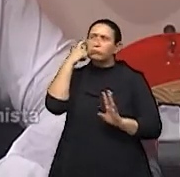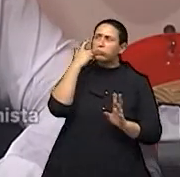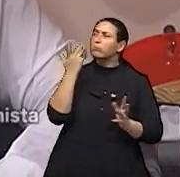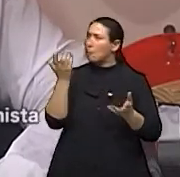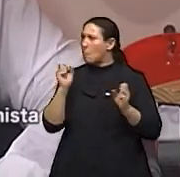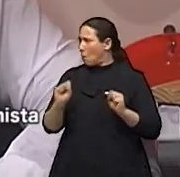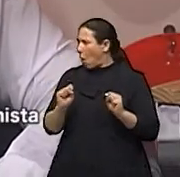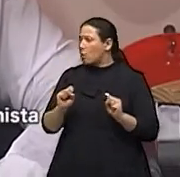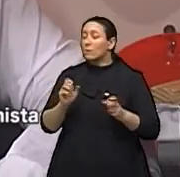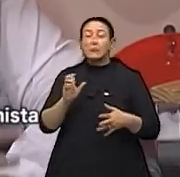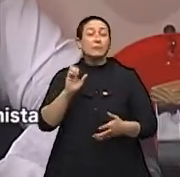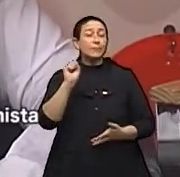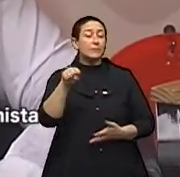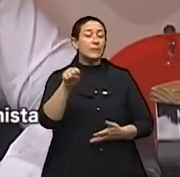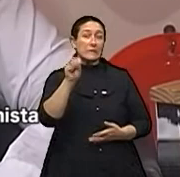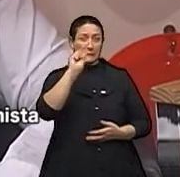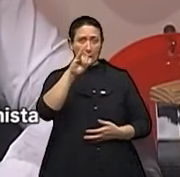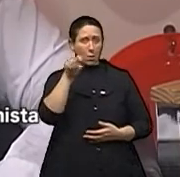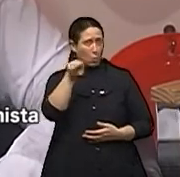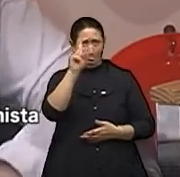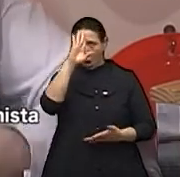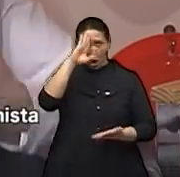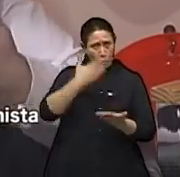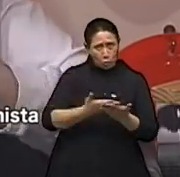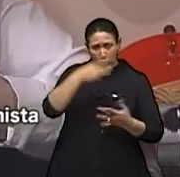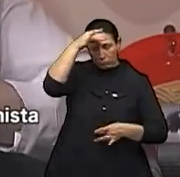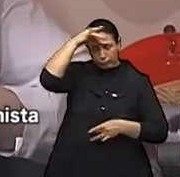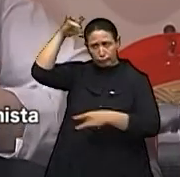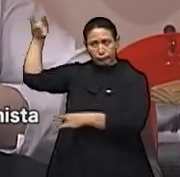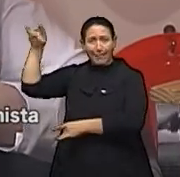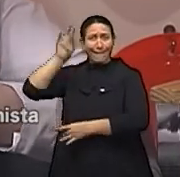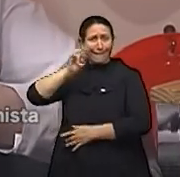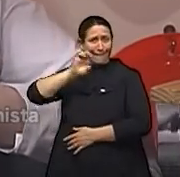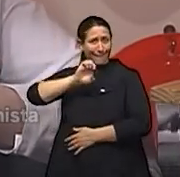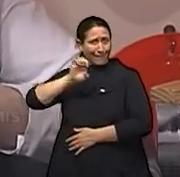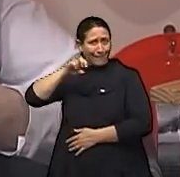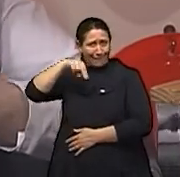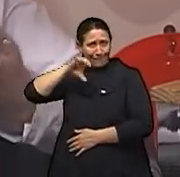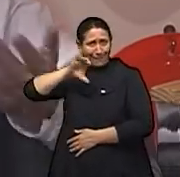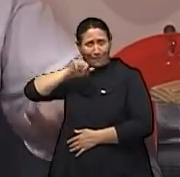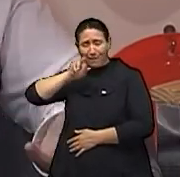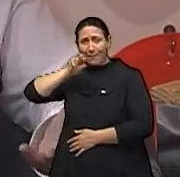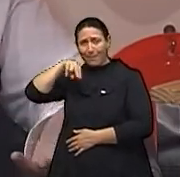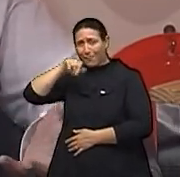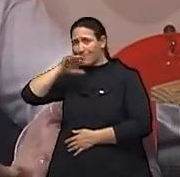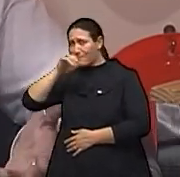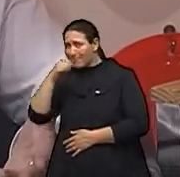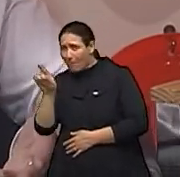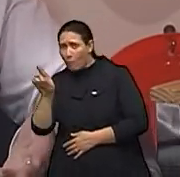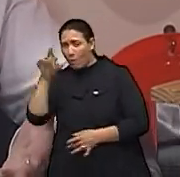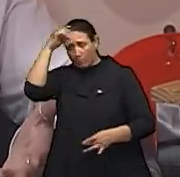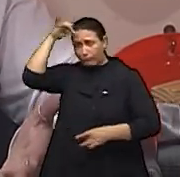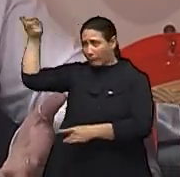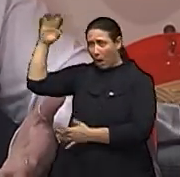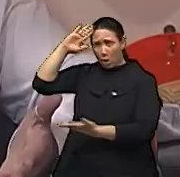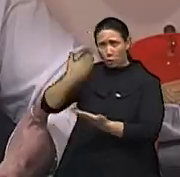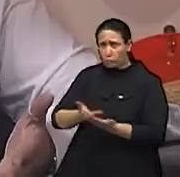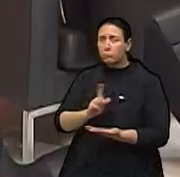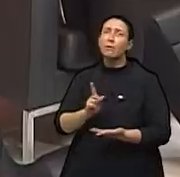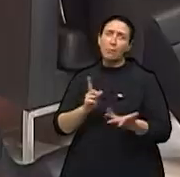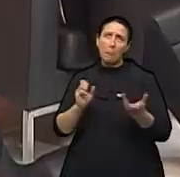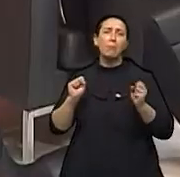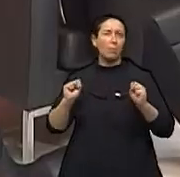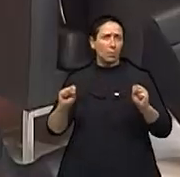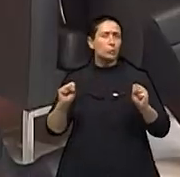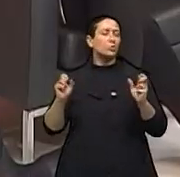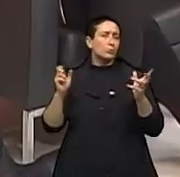que, então, se não acredita em reencarnação e assim mesmo nos procura, há alguma razão a... Ah, perfeito. Perfeito.